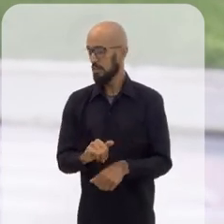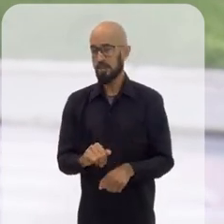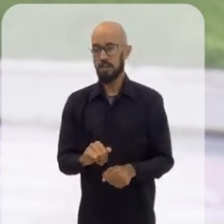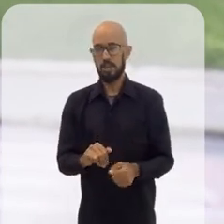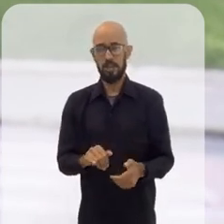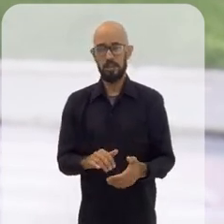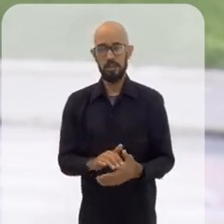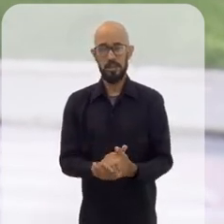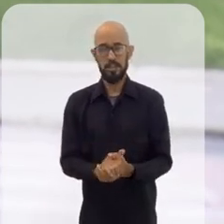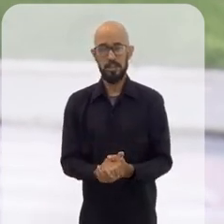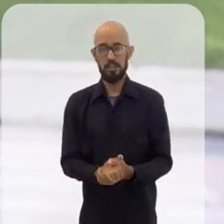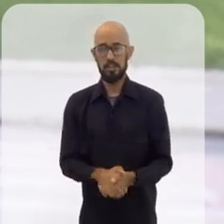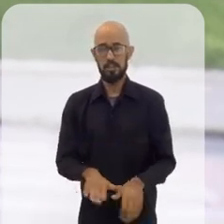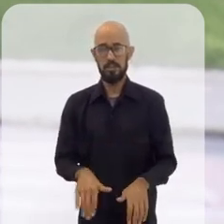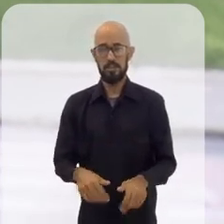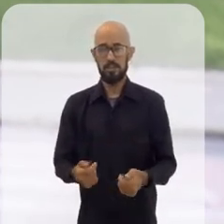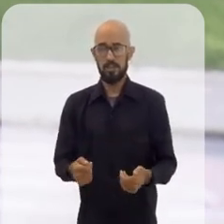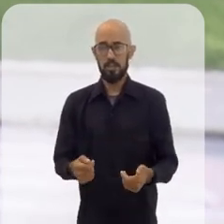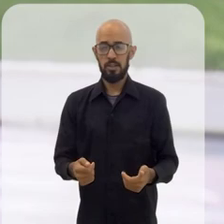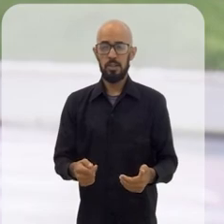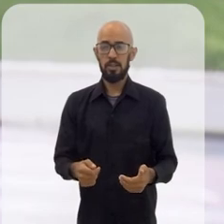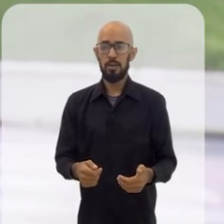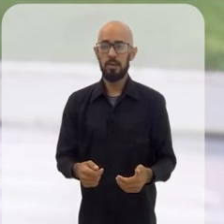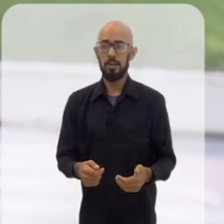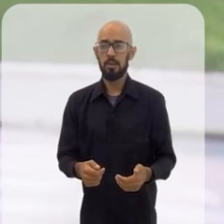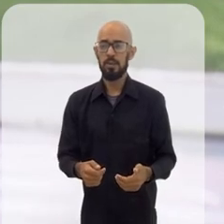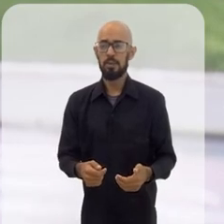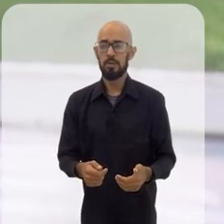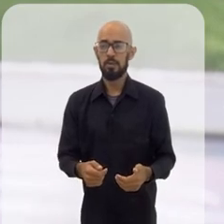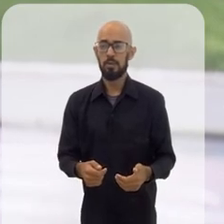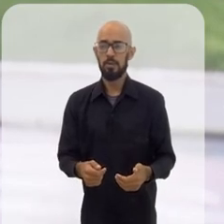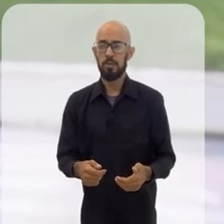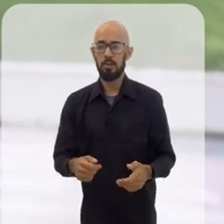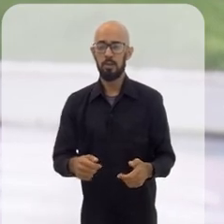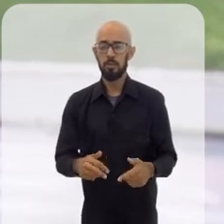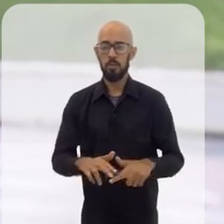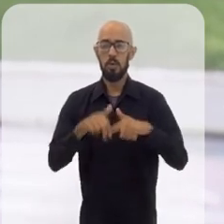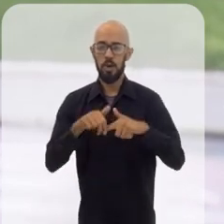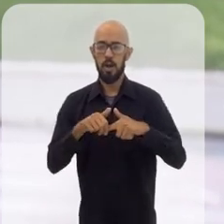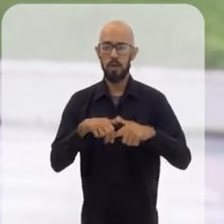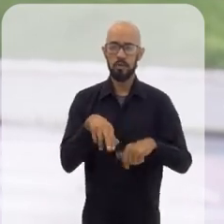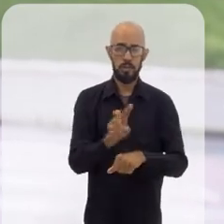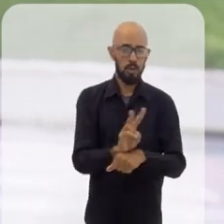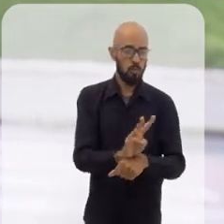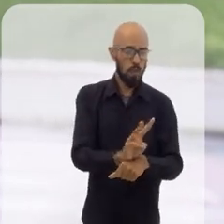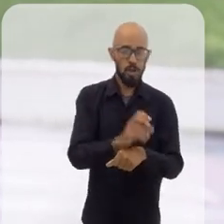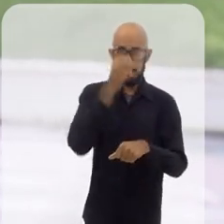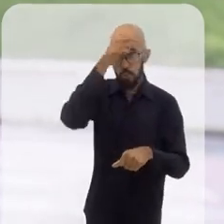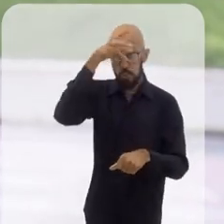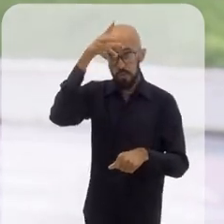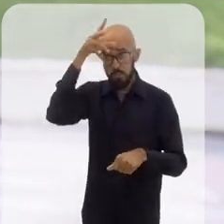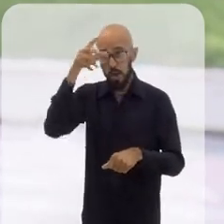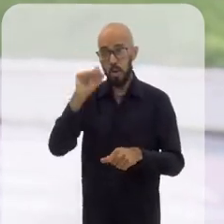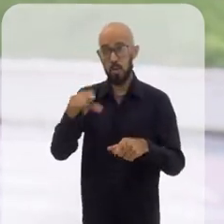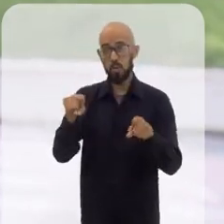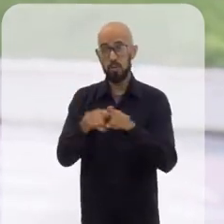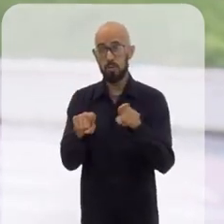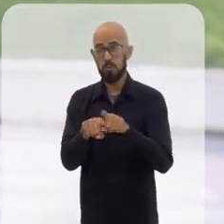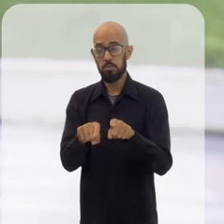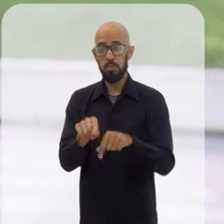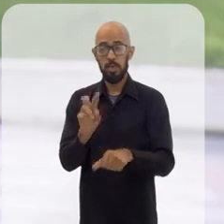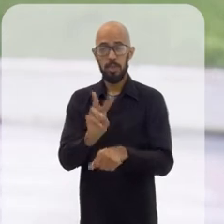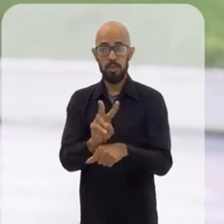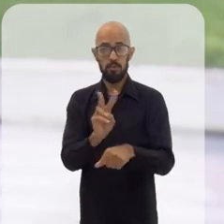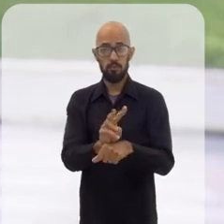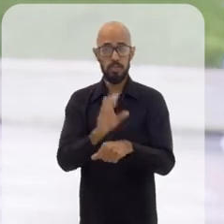estratégica, uma segurança excelente através da nossa polícia militar, através da guarda